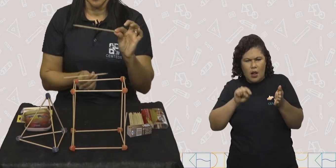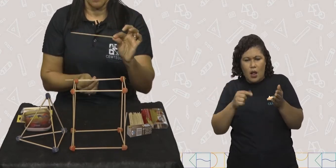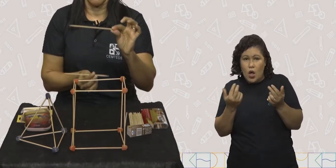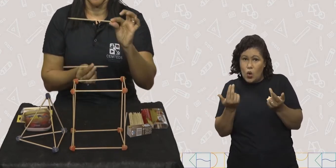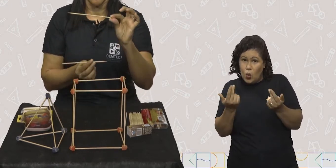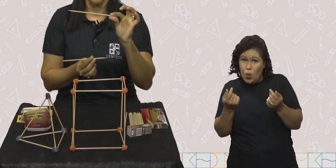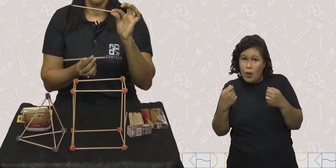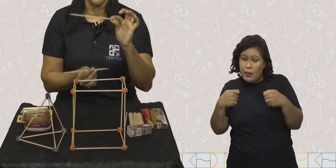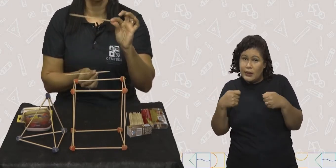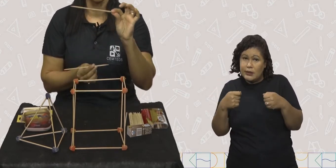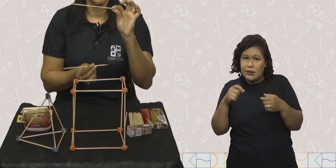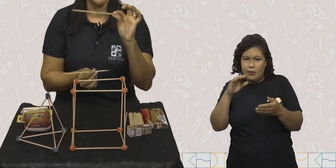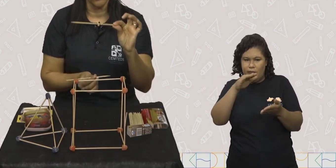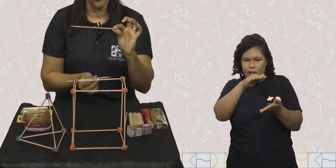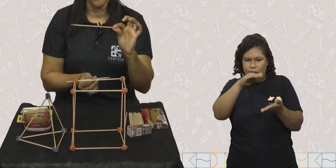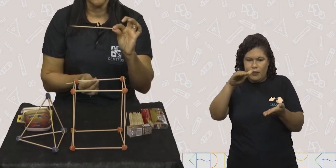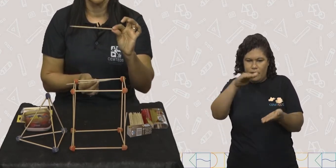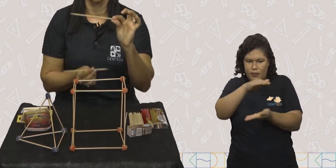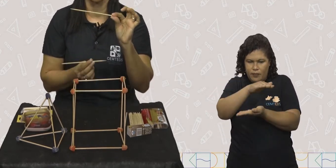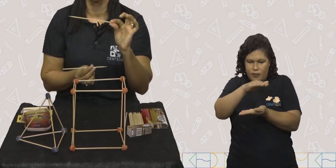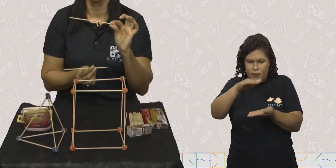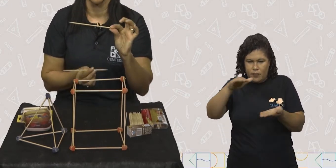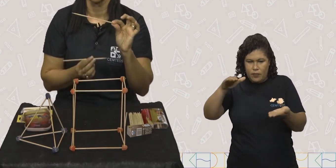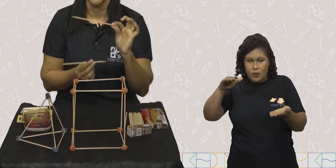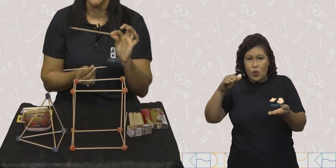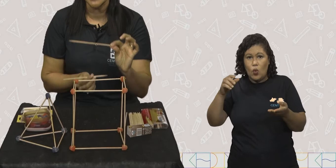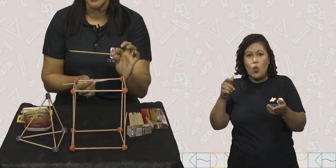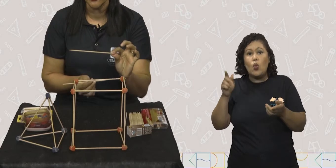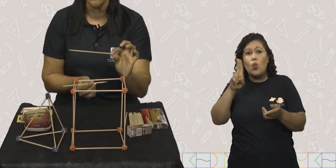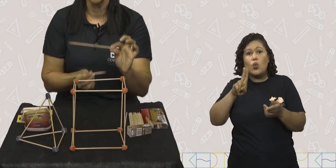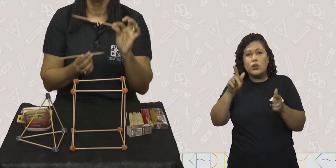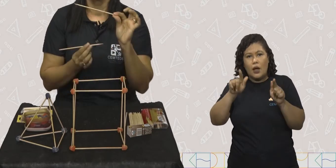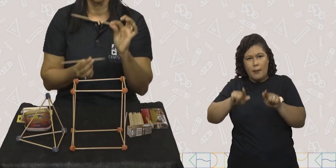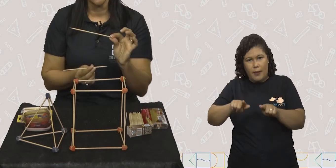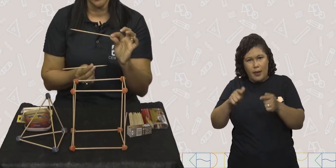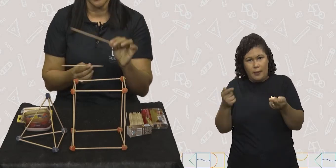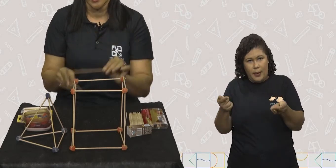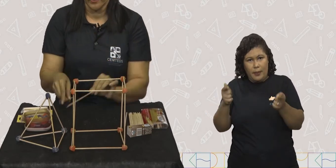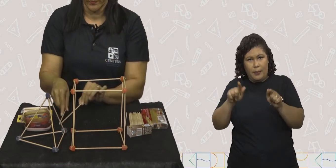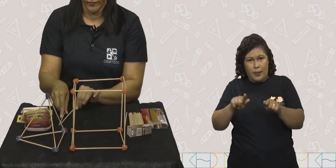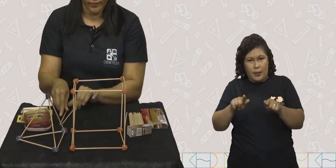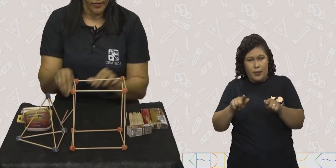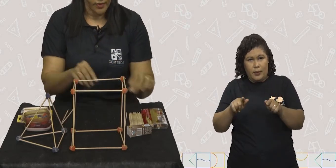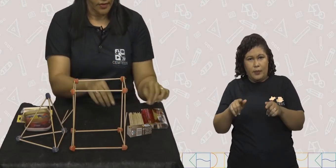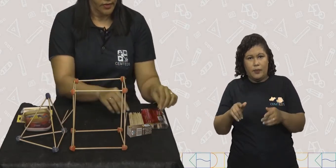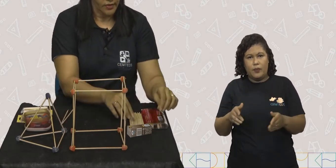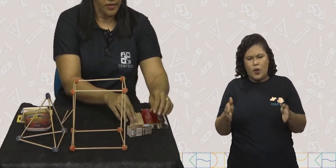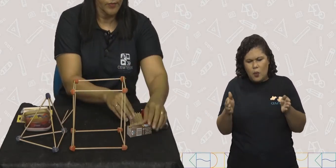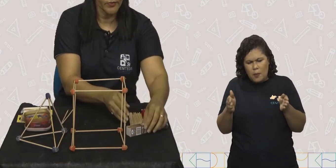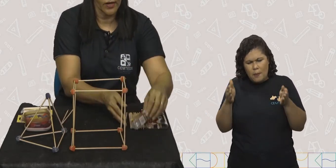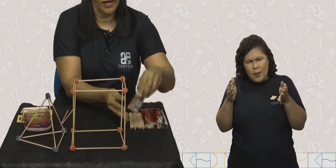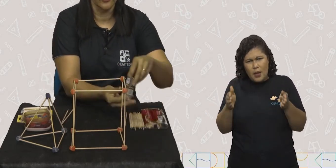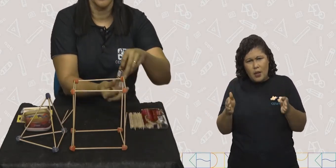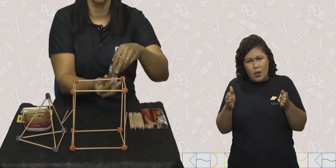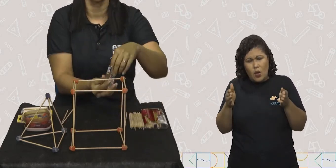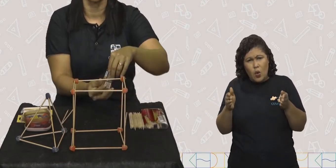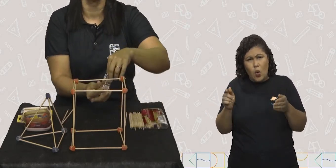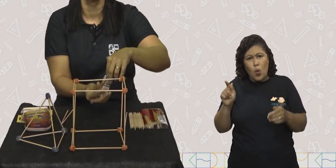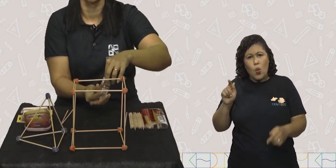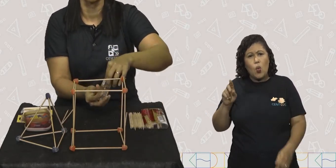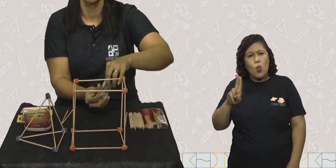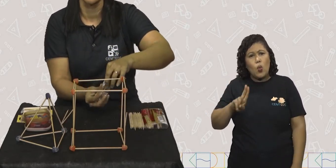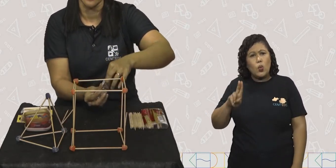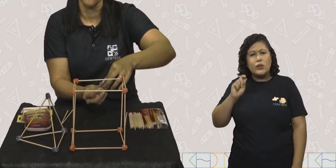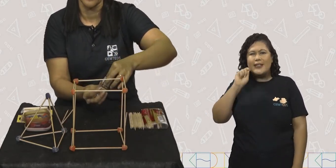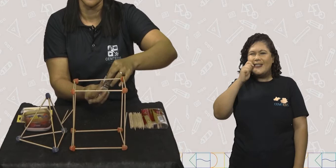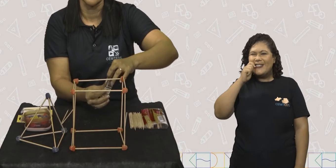vamos usar para o lado maior o palito de churrasco e para o lado menor